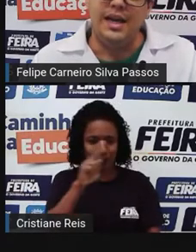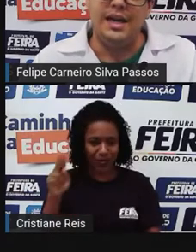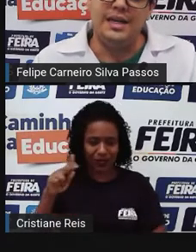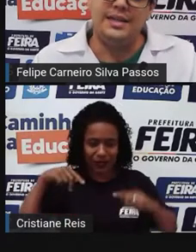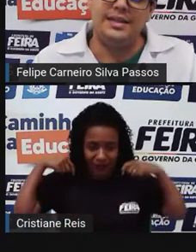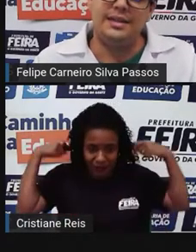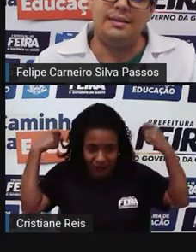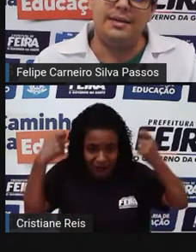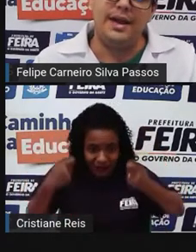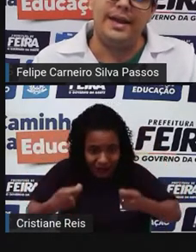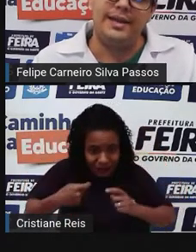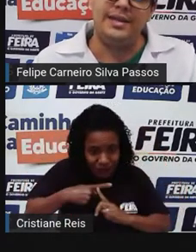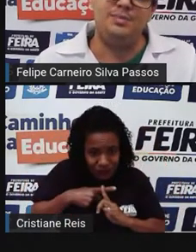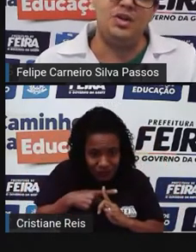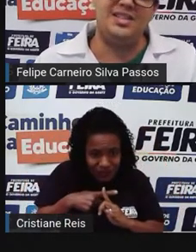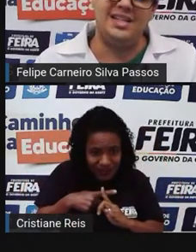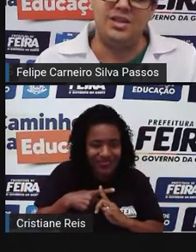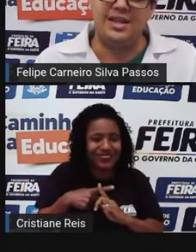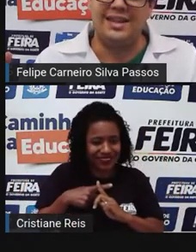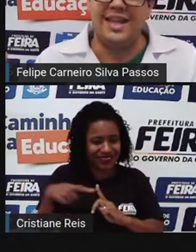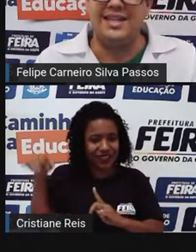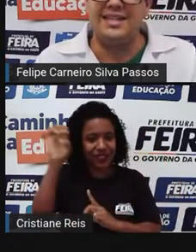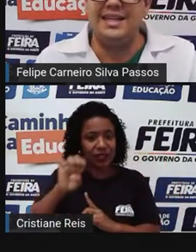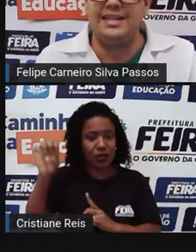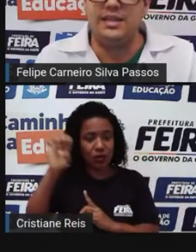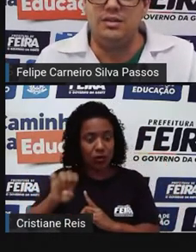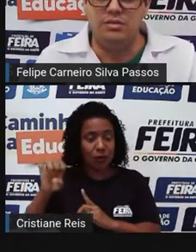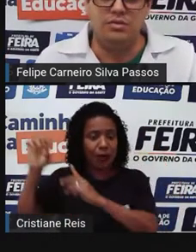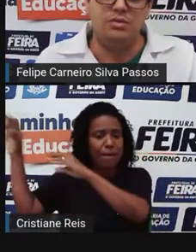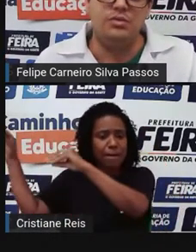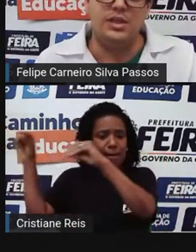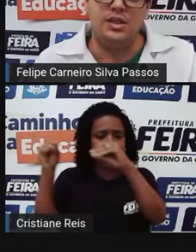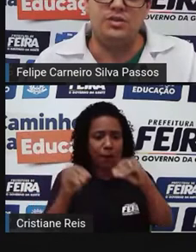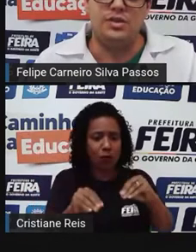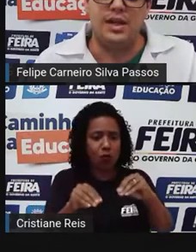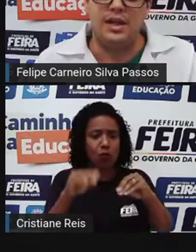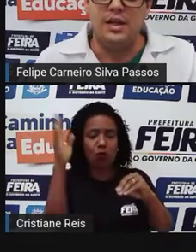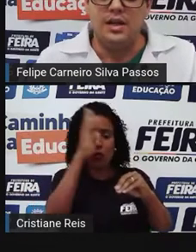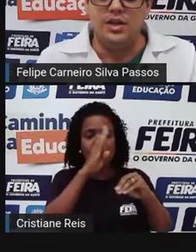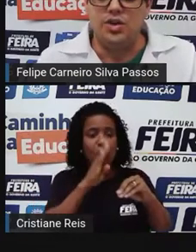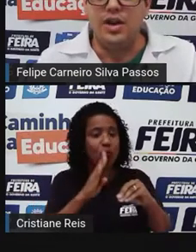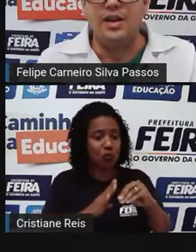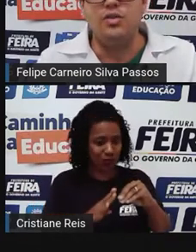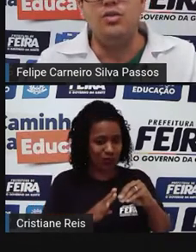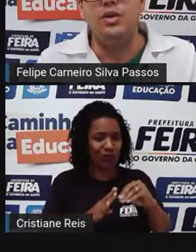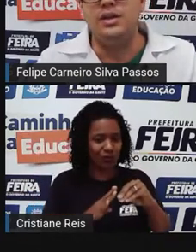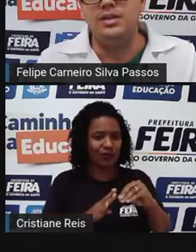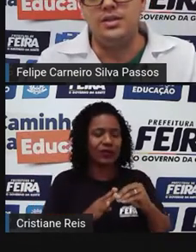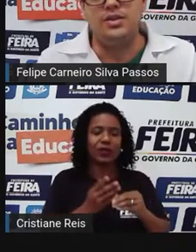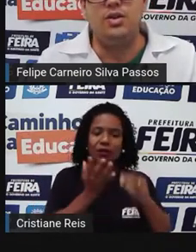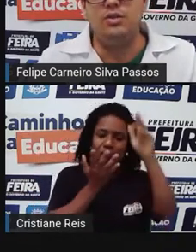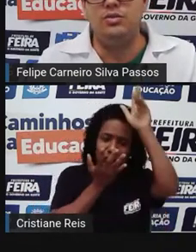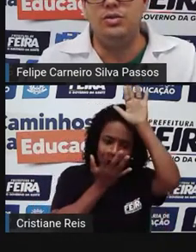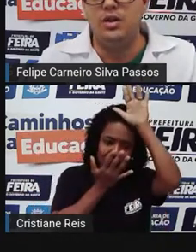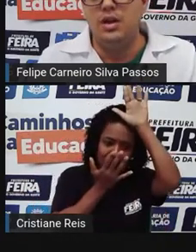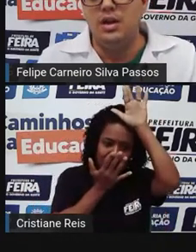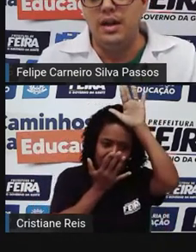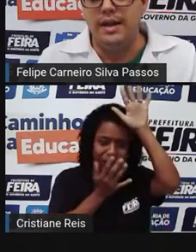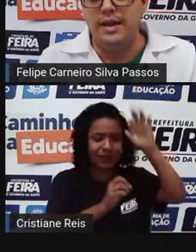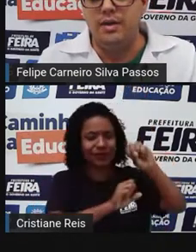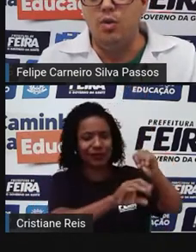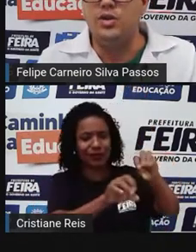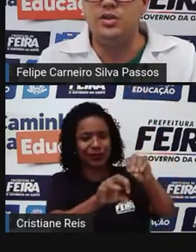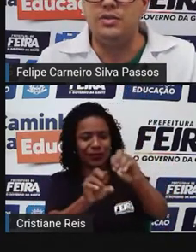e eles, nesse processo de catequização dos índios, né? Historiadores, sociólogos,